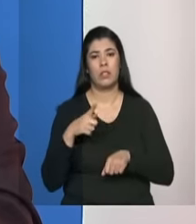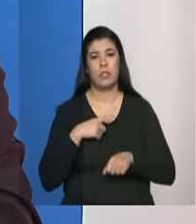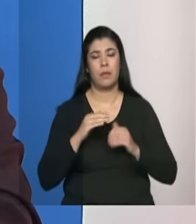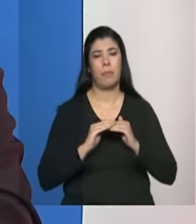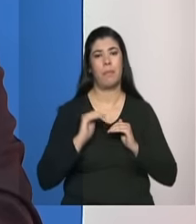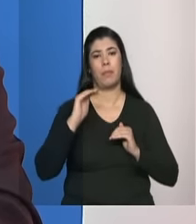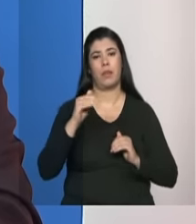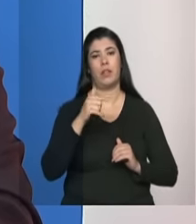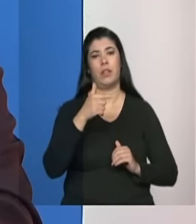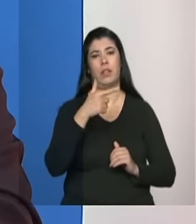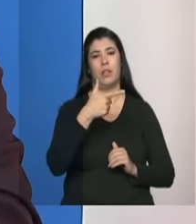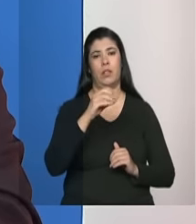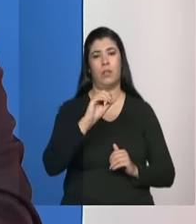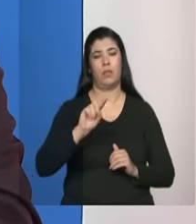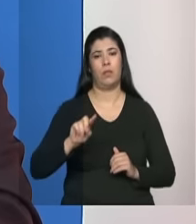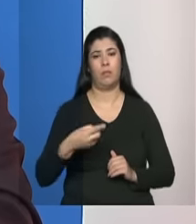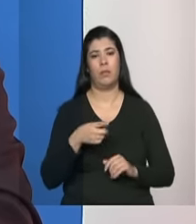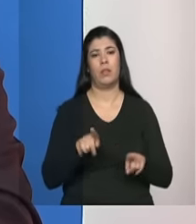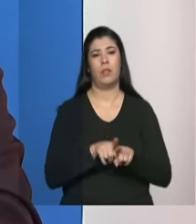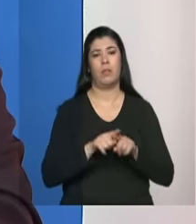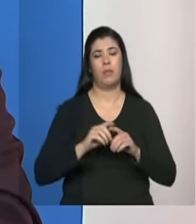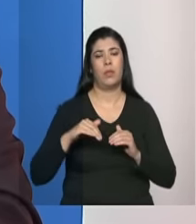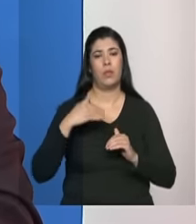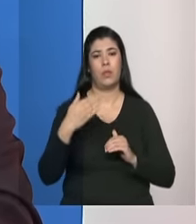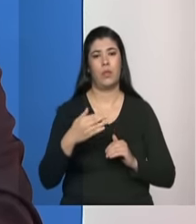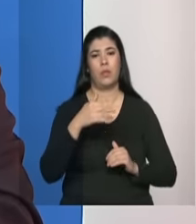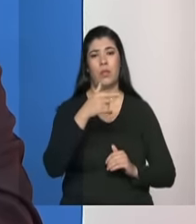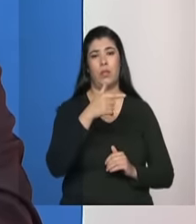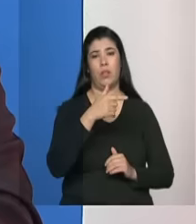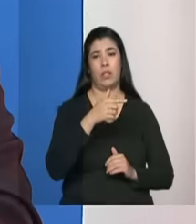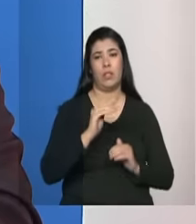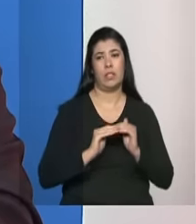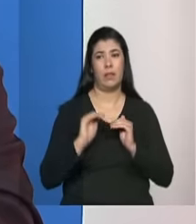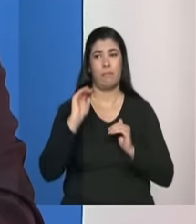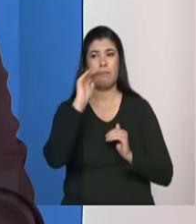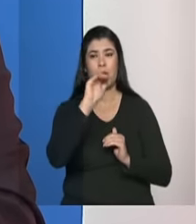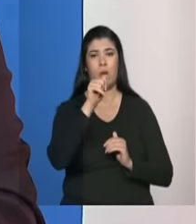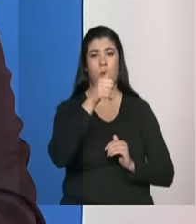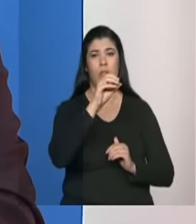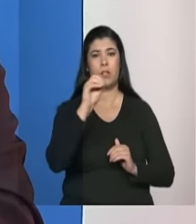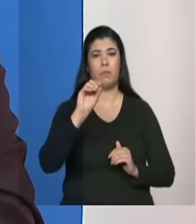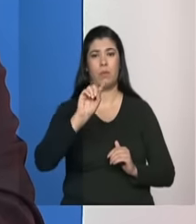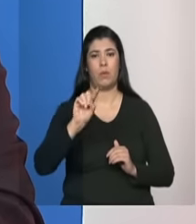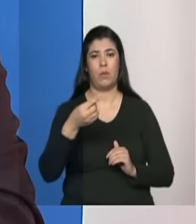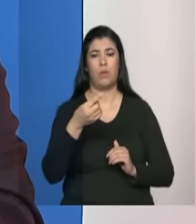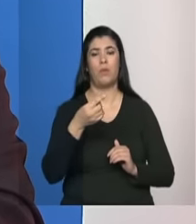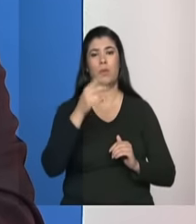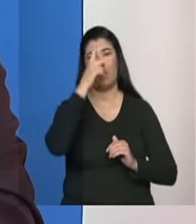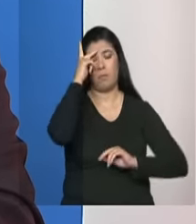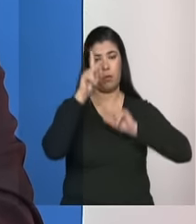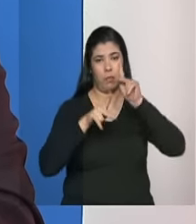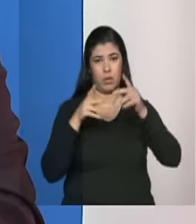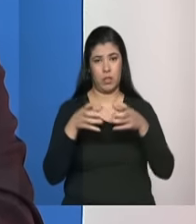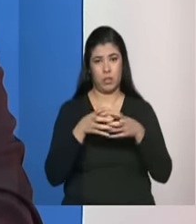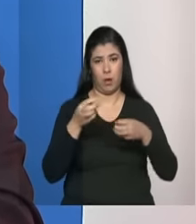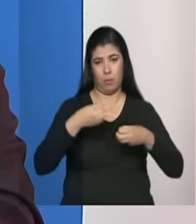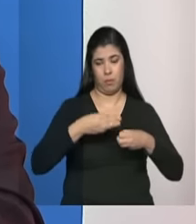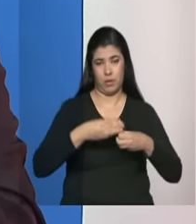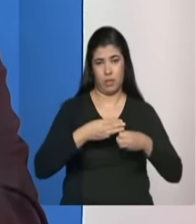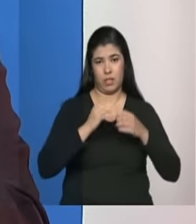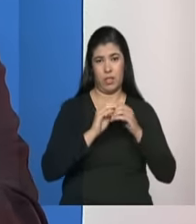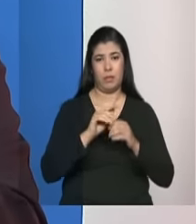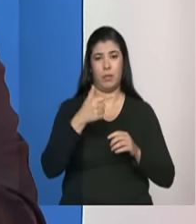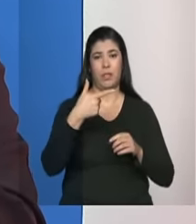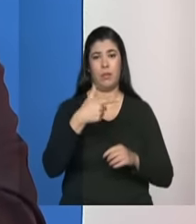depois em 2013 foi buscando alcançar municípios de 100 mil habitantes acima e recentemente em 2013 e